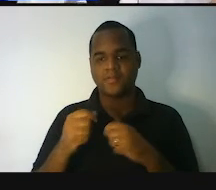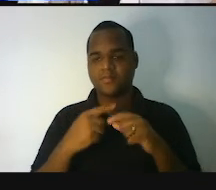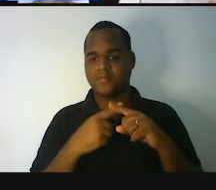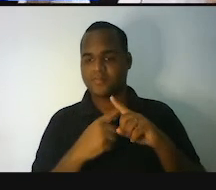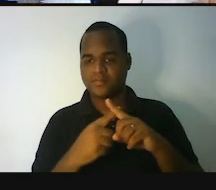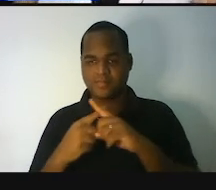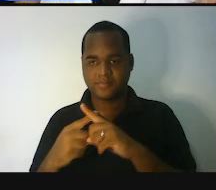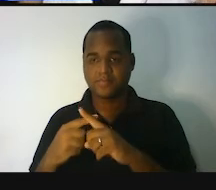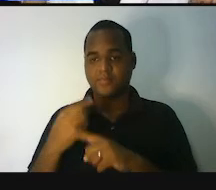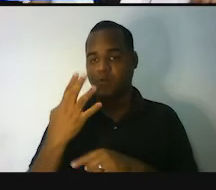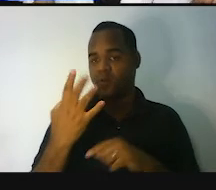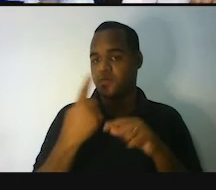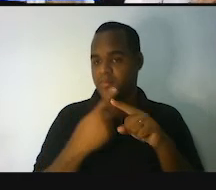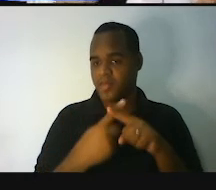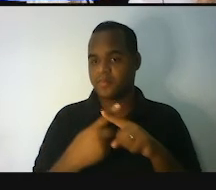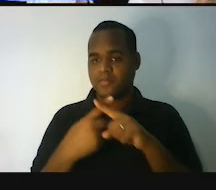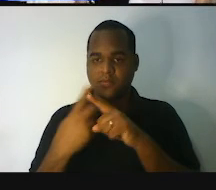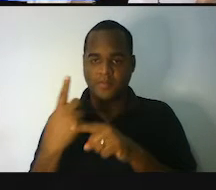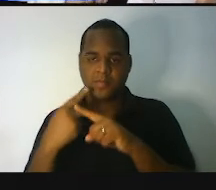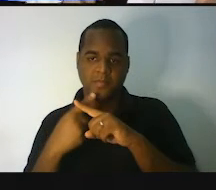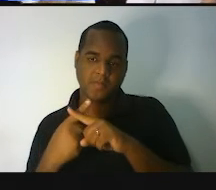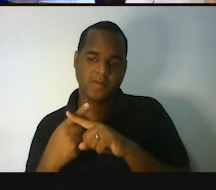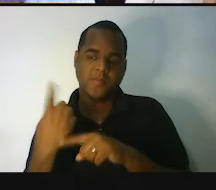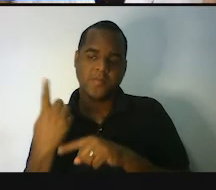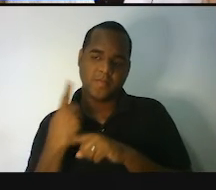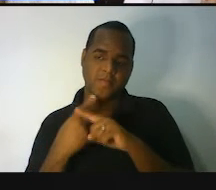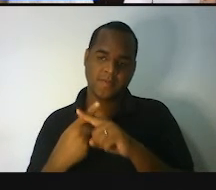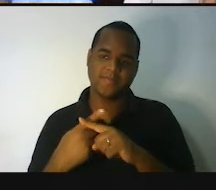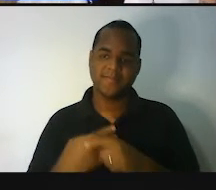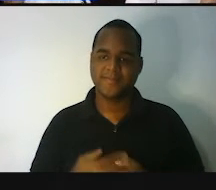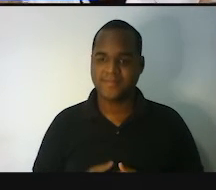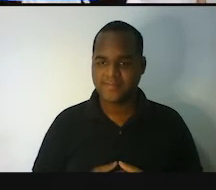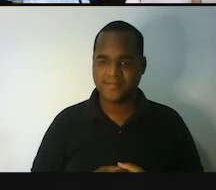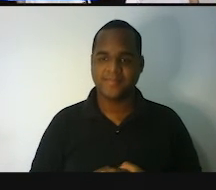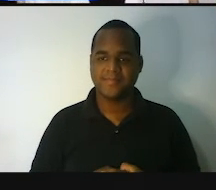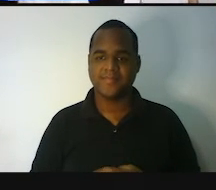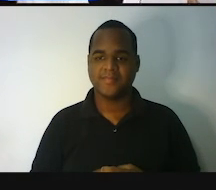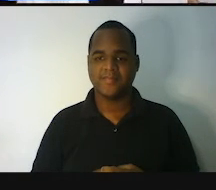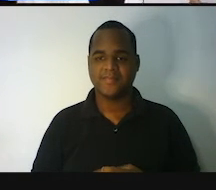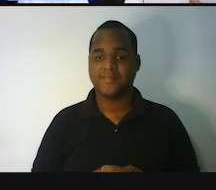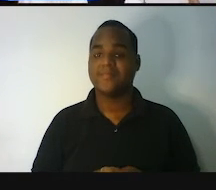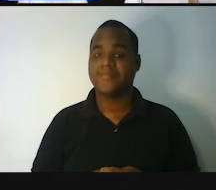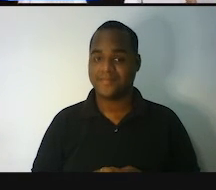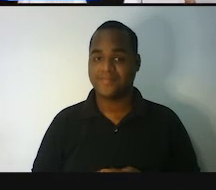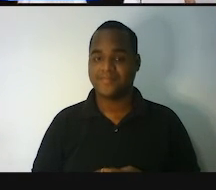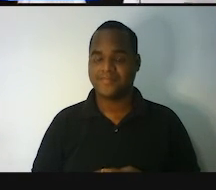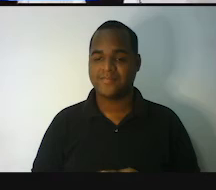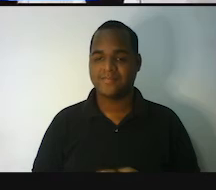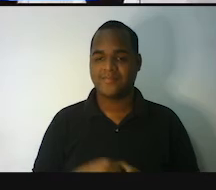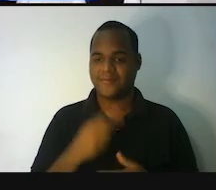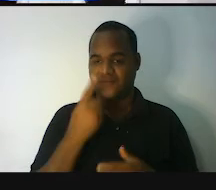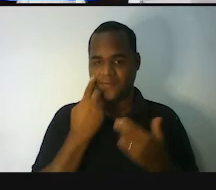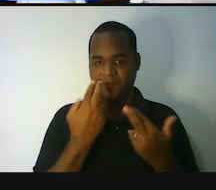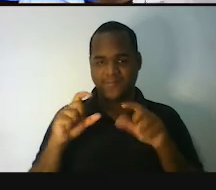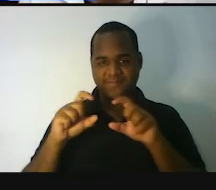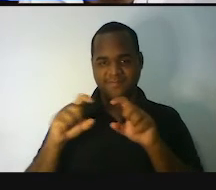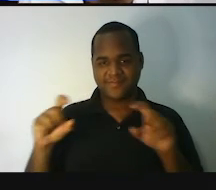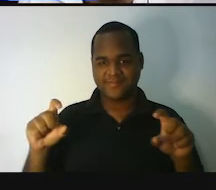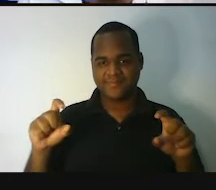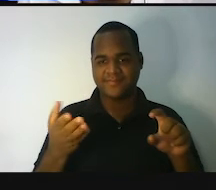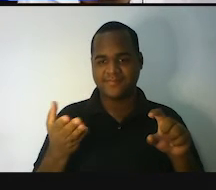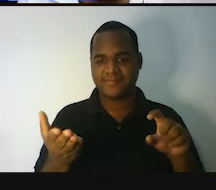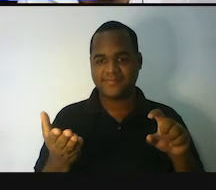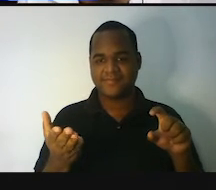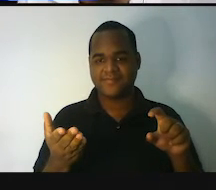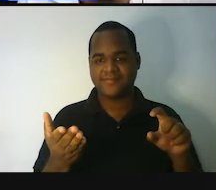comprimento, vezes um metro de altura, vezes um metro de largura. Ó, como tá aparecendo aqui embaixo.